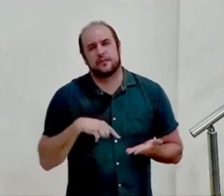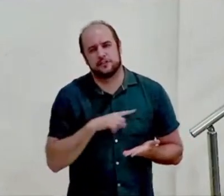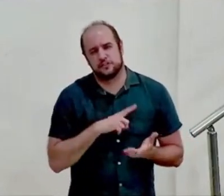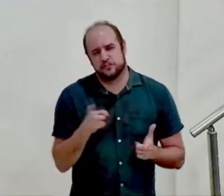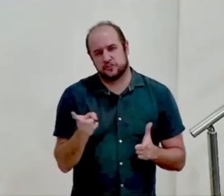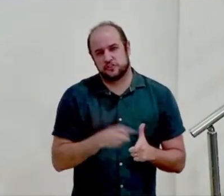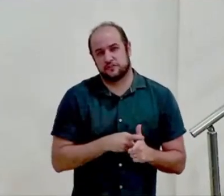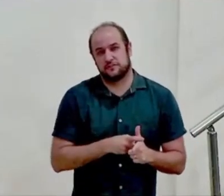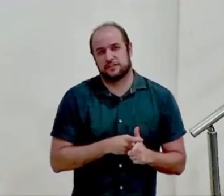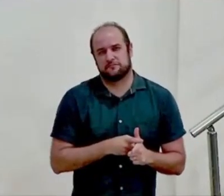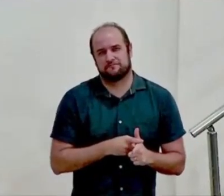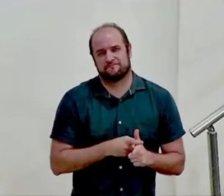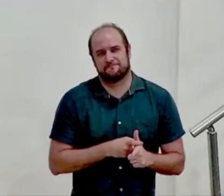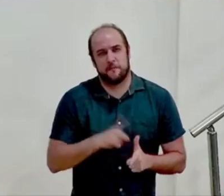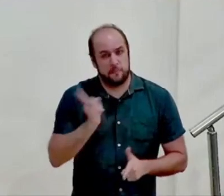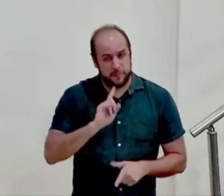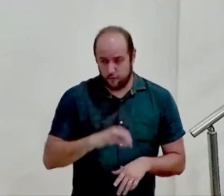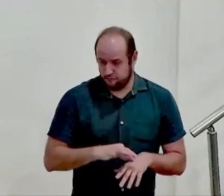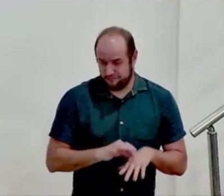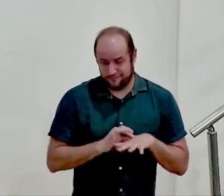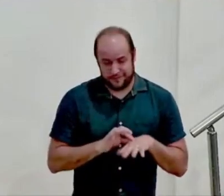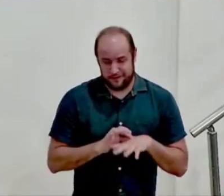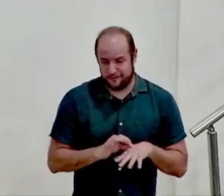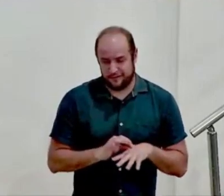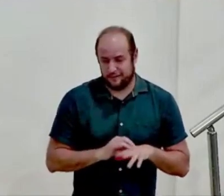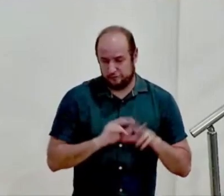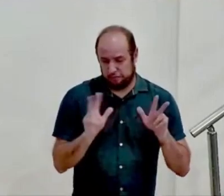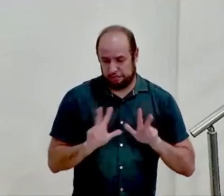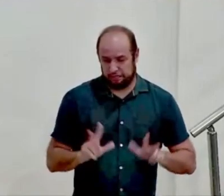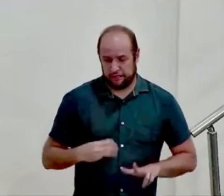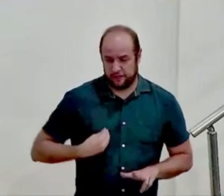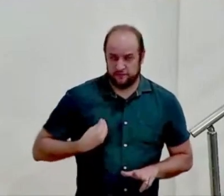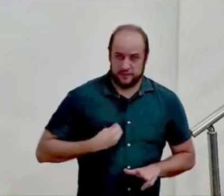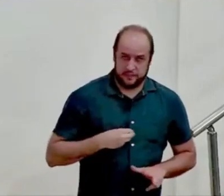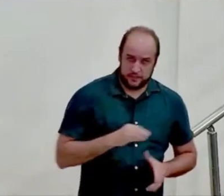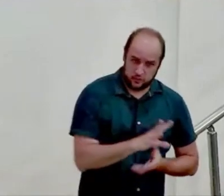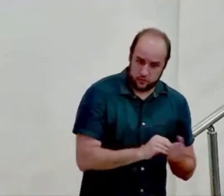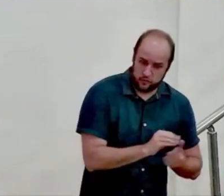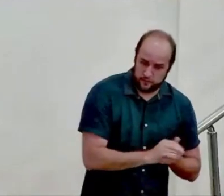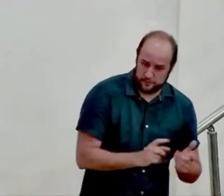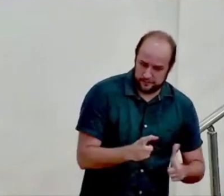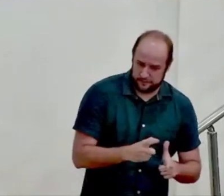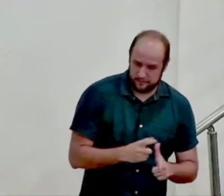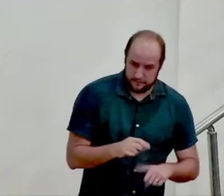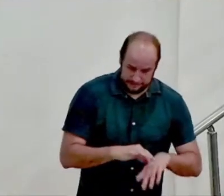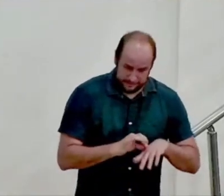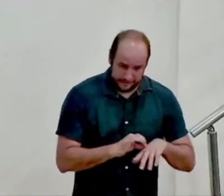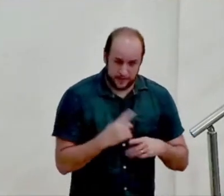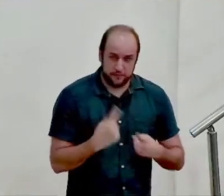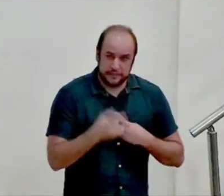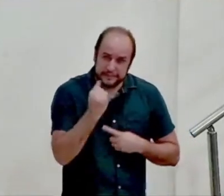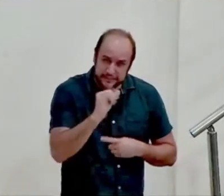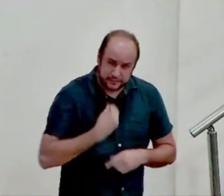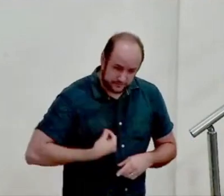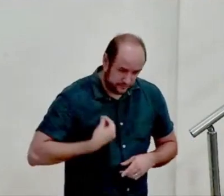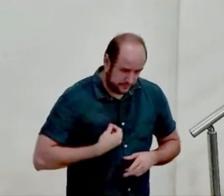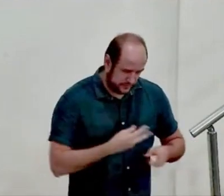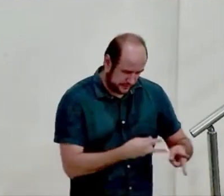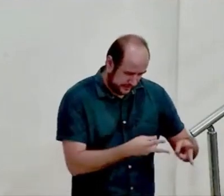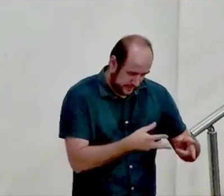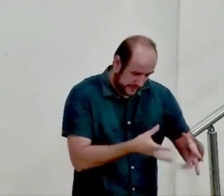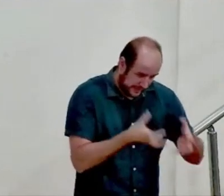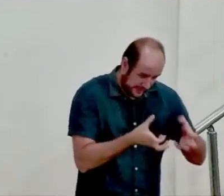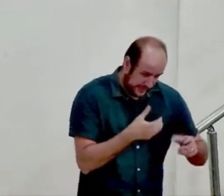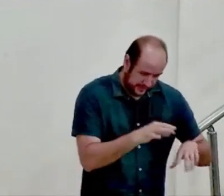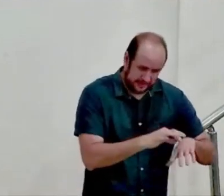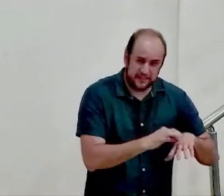não a carne como se constrangidos a viver segundo a carne porque se viver de segundo a carne caminhais para a morte